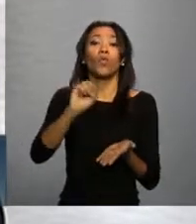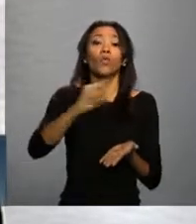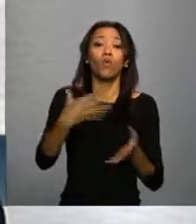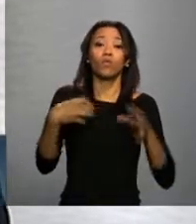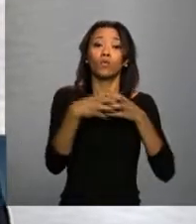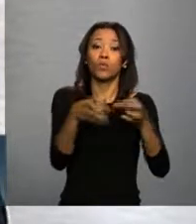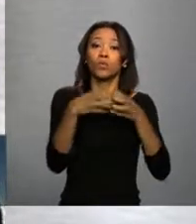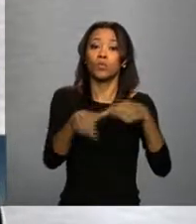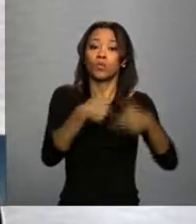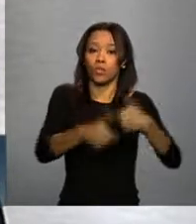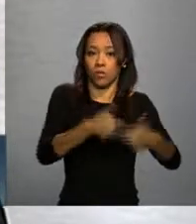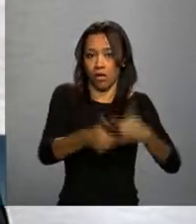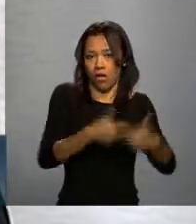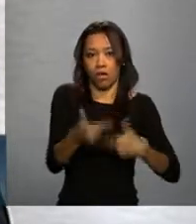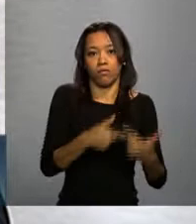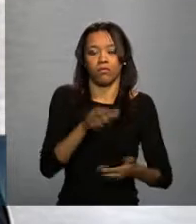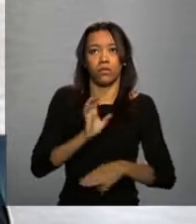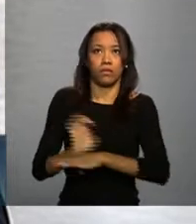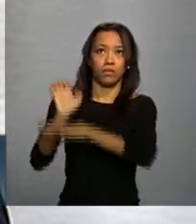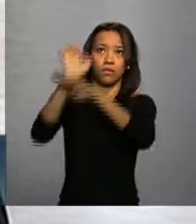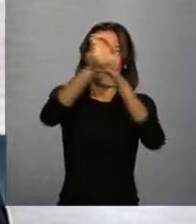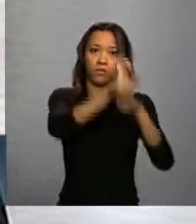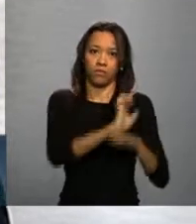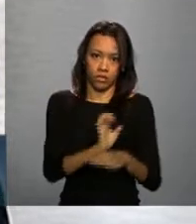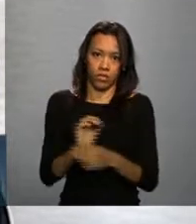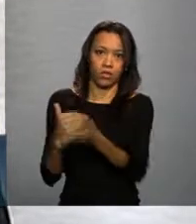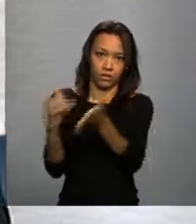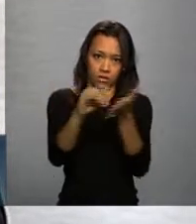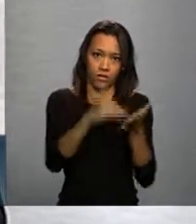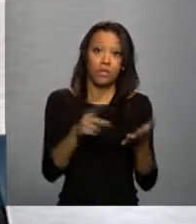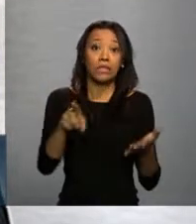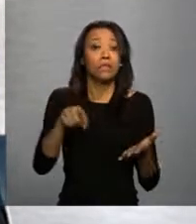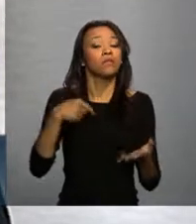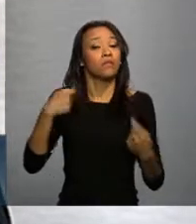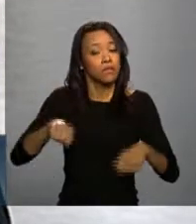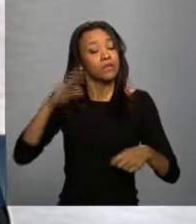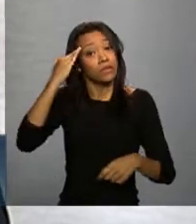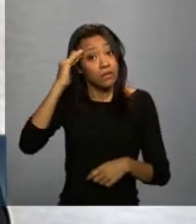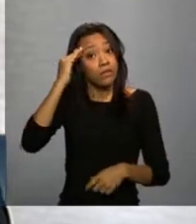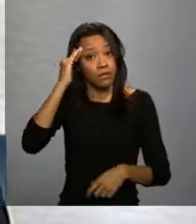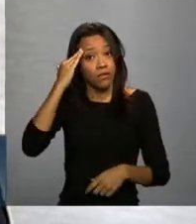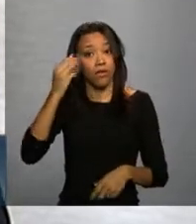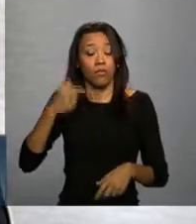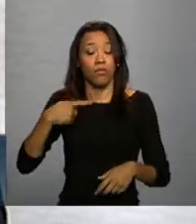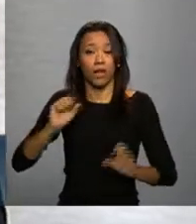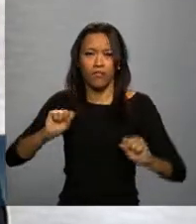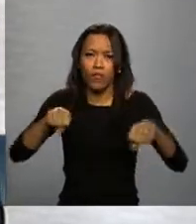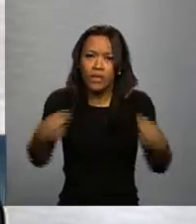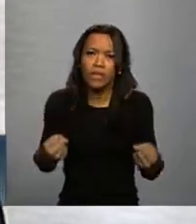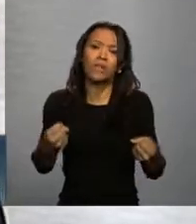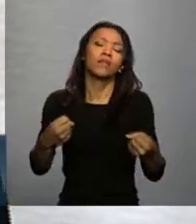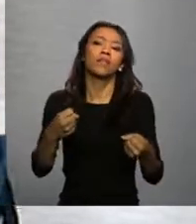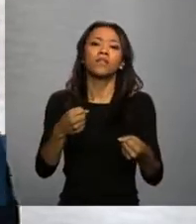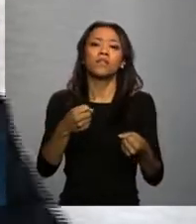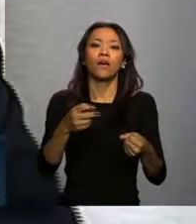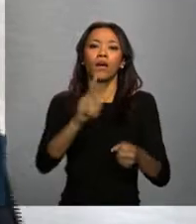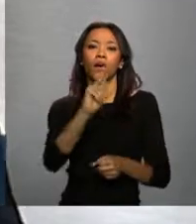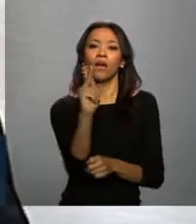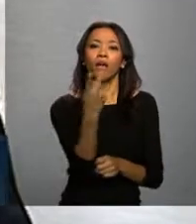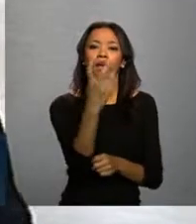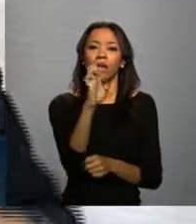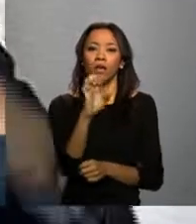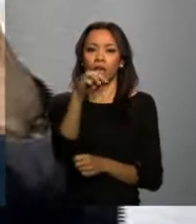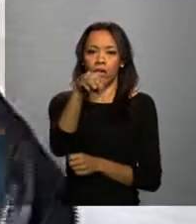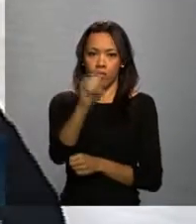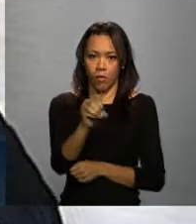de Estado, e é decisivo que elas compreendam, que elas fortaleçam a hemo-rede, que elas consigam garantir que esses recursos que